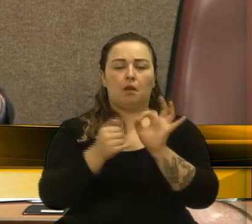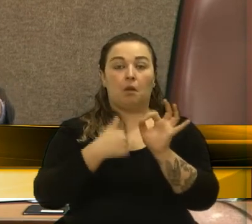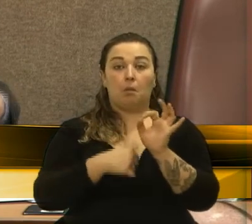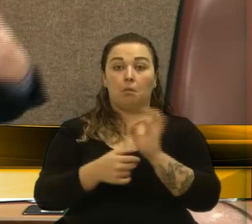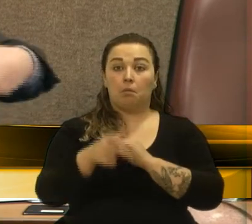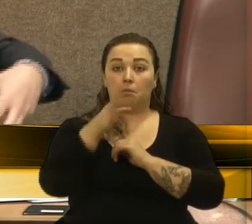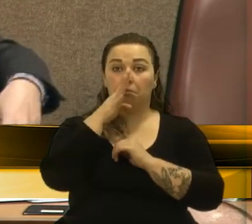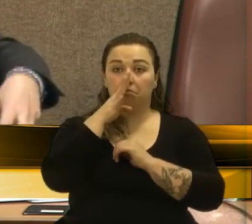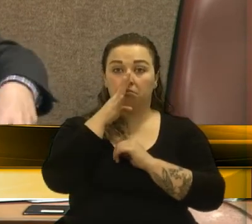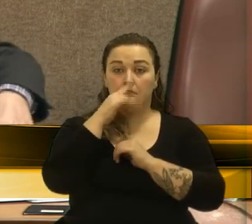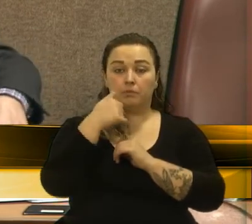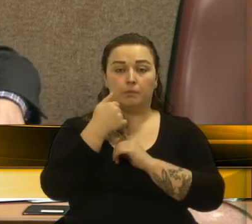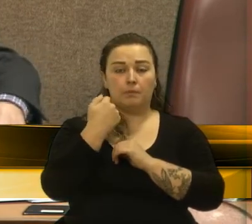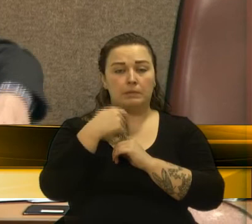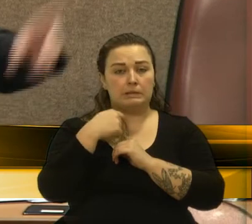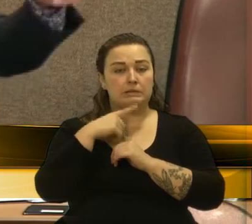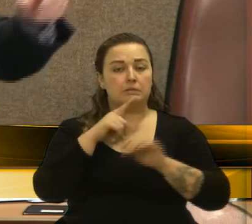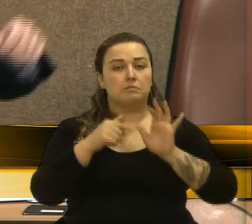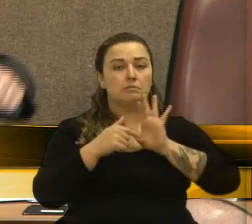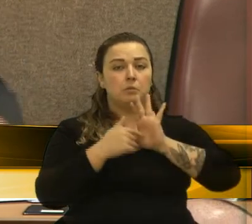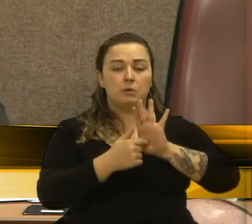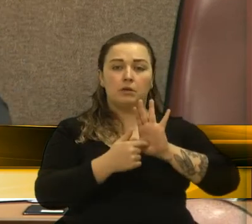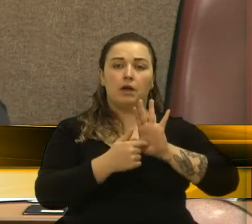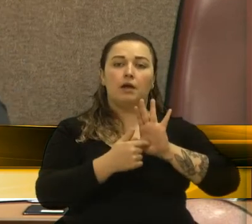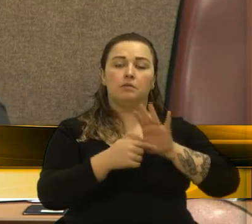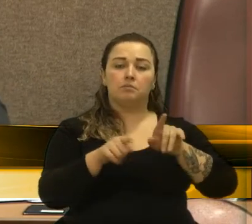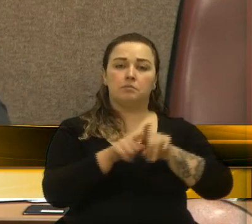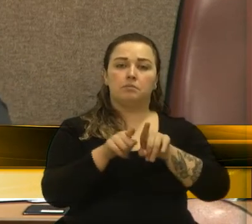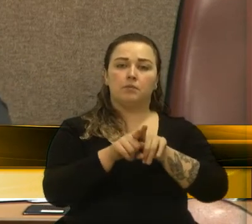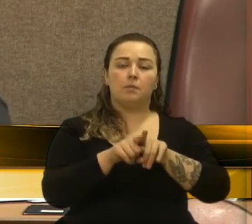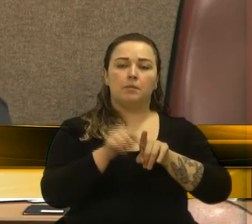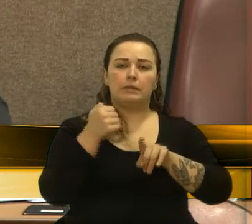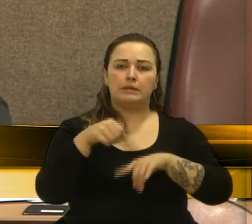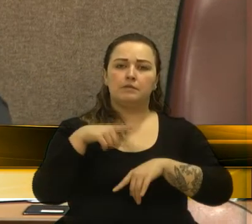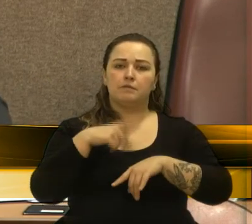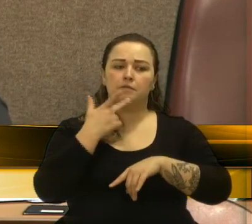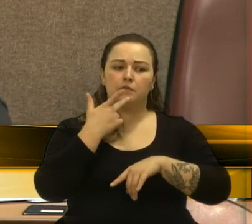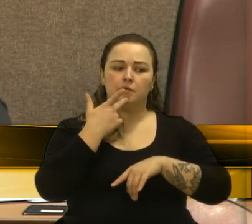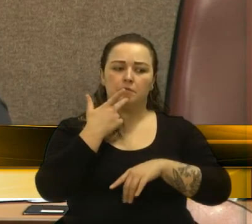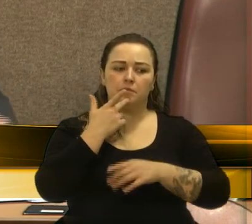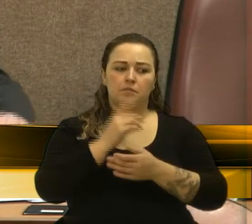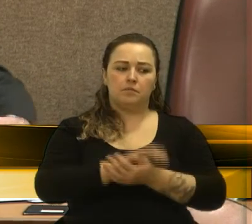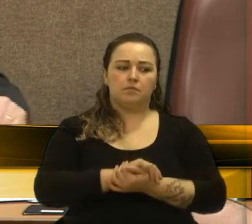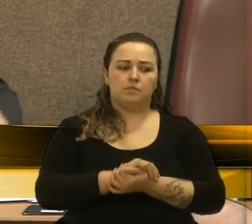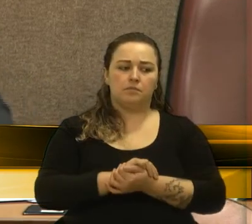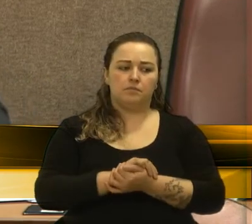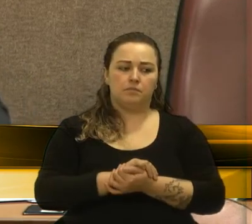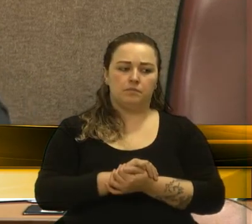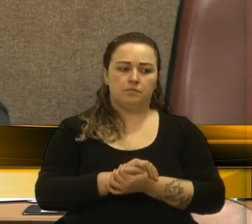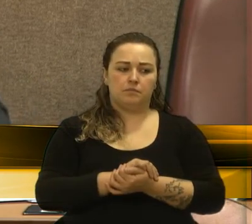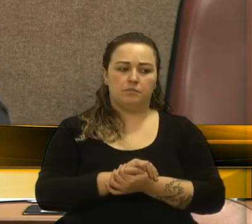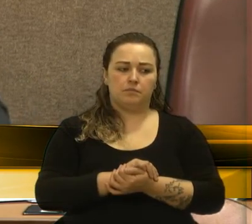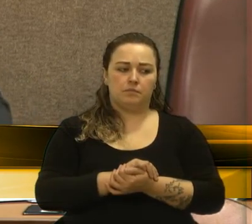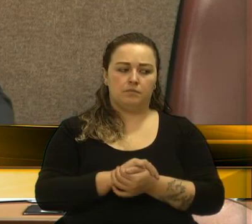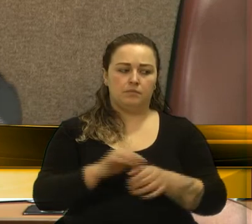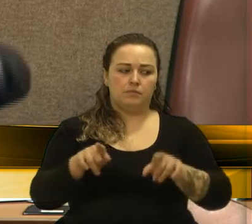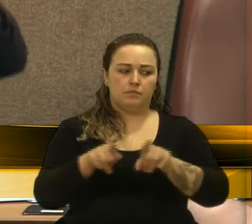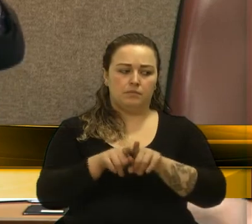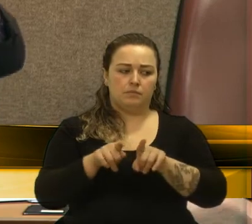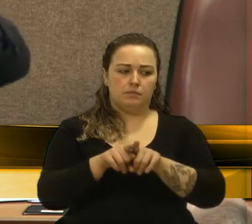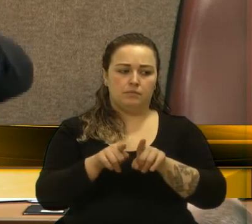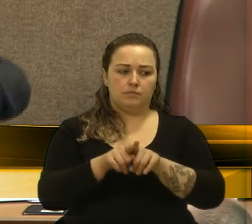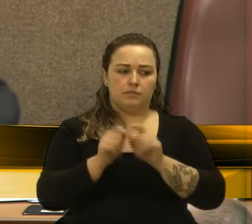atenção e eu acho que isso tem que ficar também aqui nos nossos anais. Certo? Tem que ficar aqui nos nossos anais. Então, é um